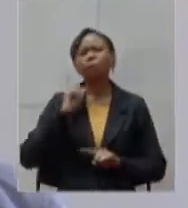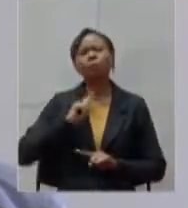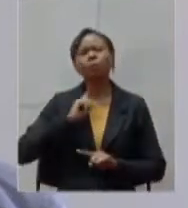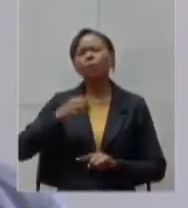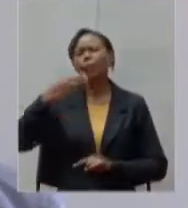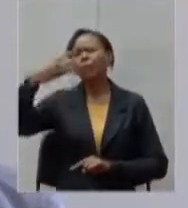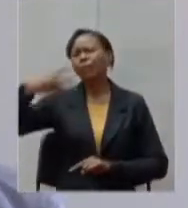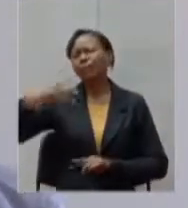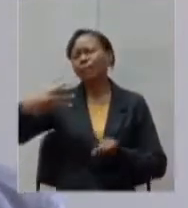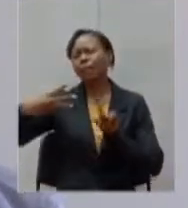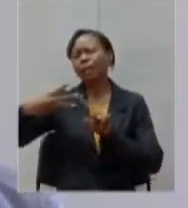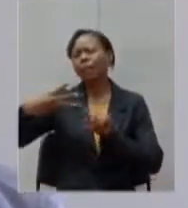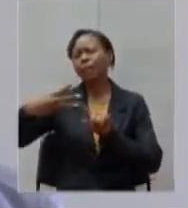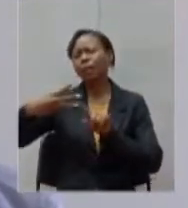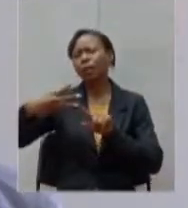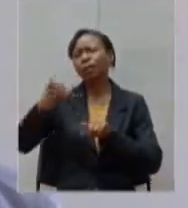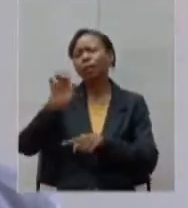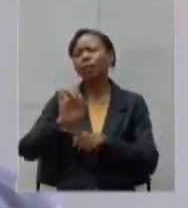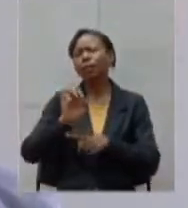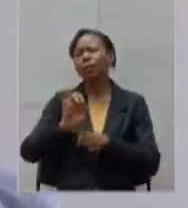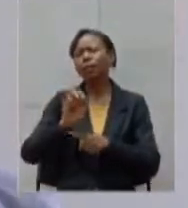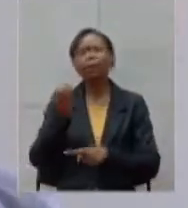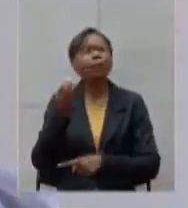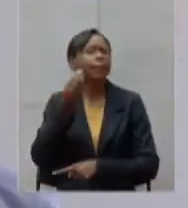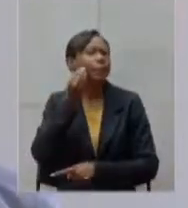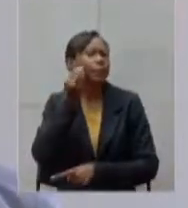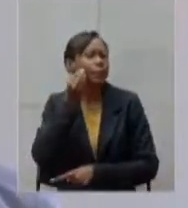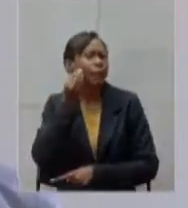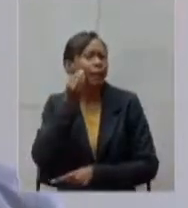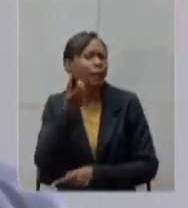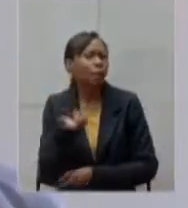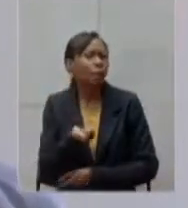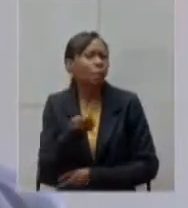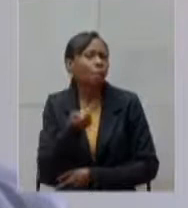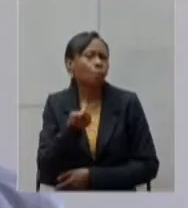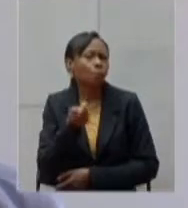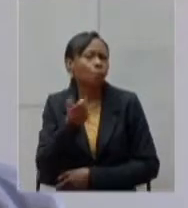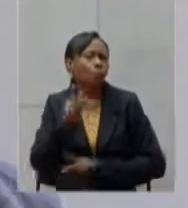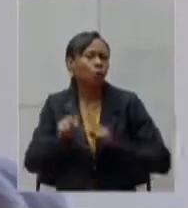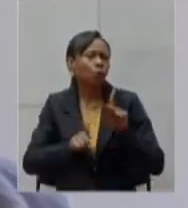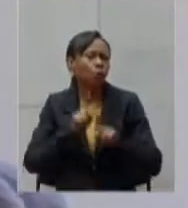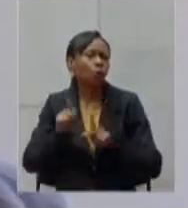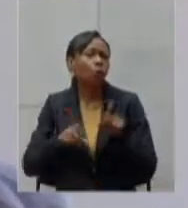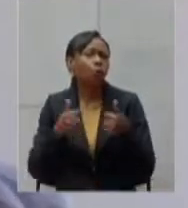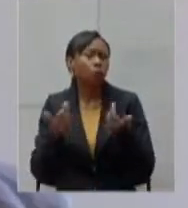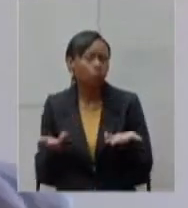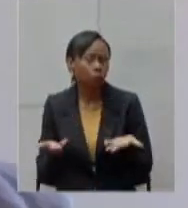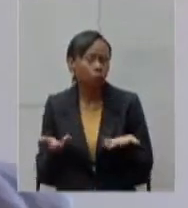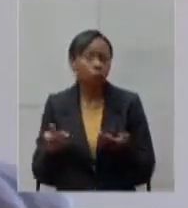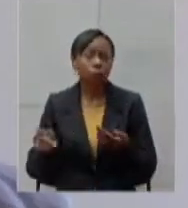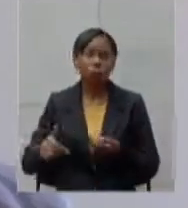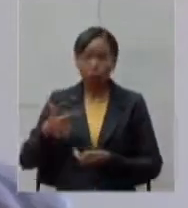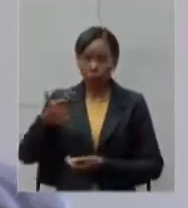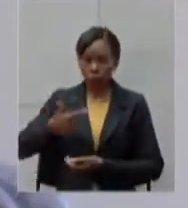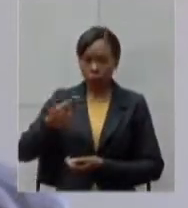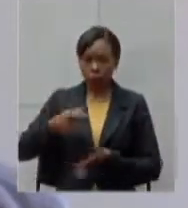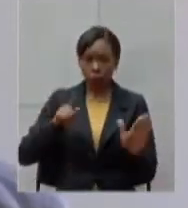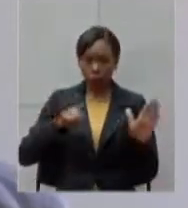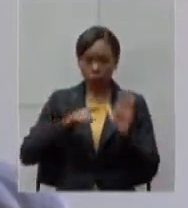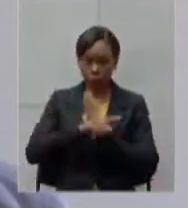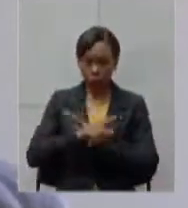menos testa a população essa é a primeira pergunta a segunda pergunta do deputado Bartô